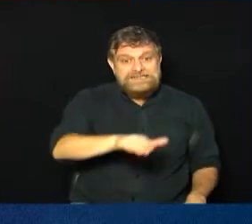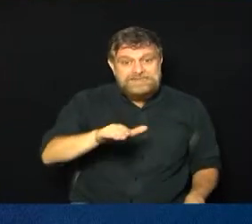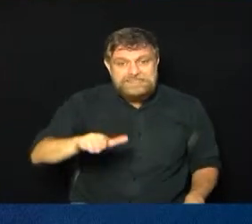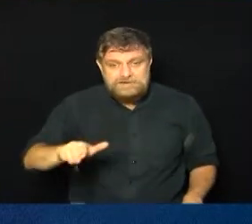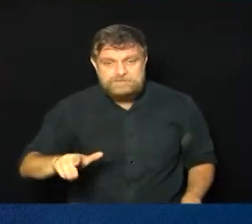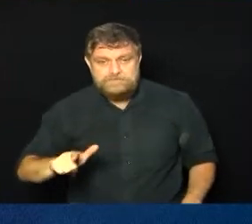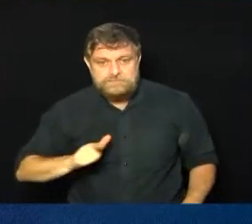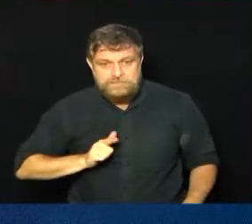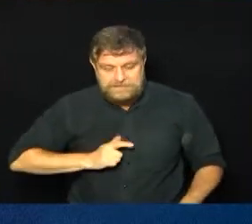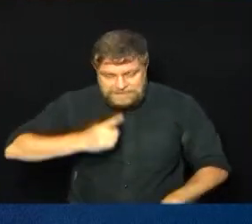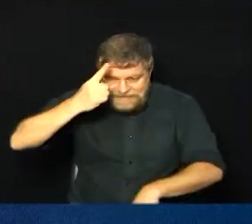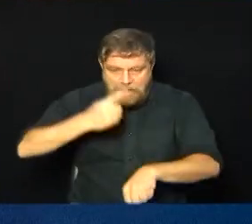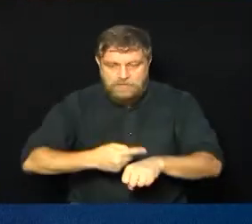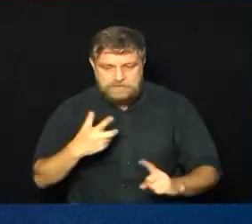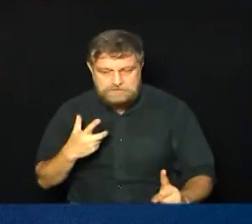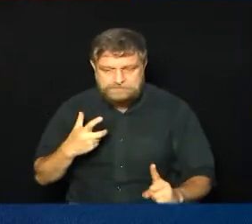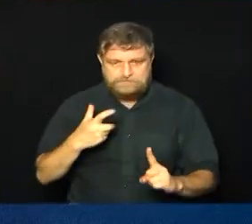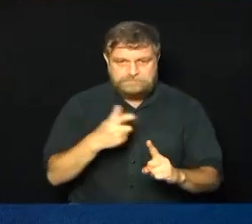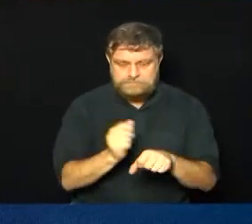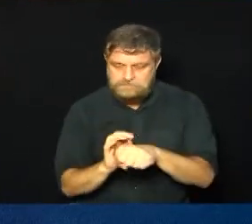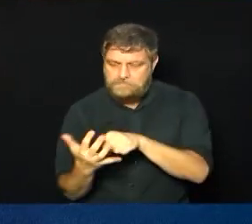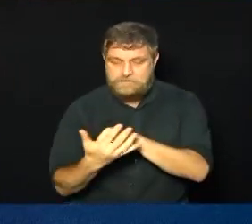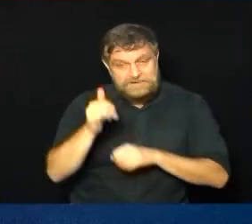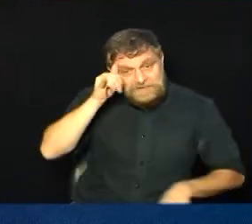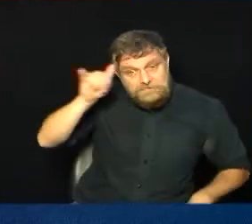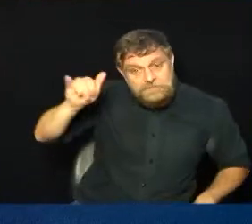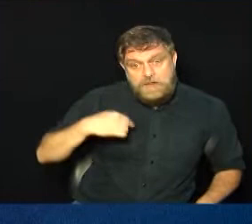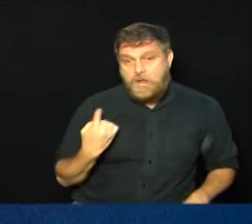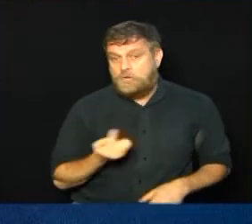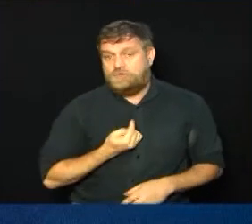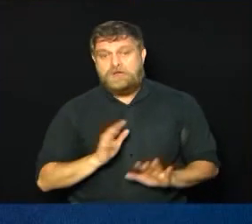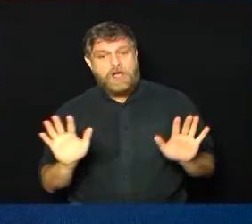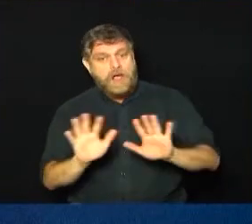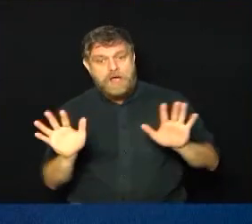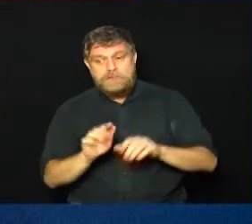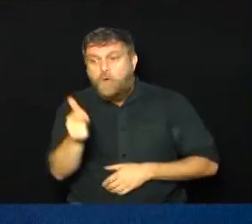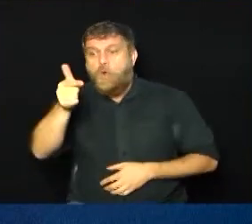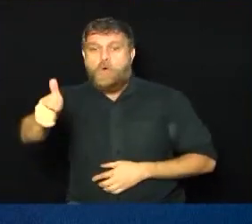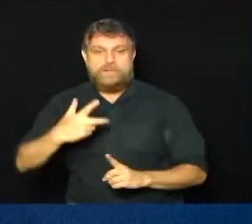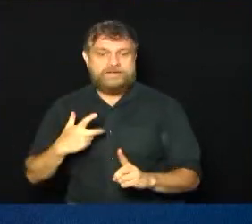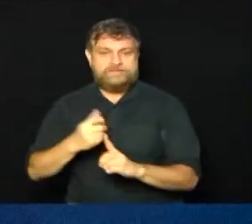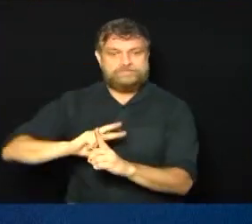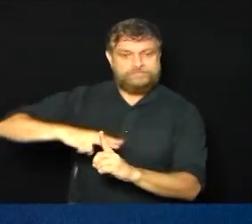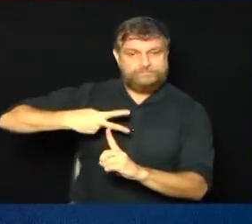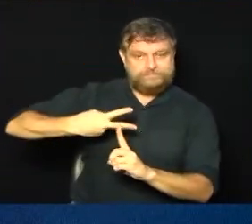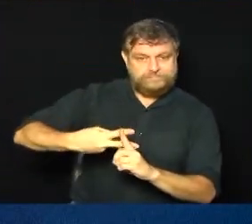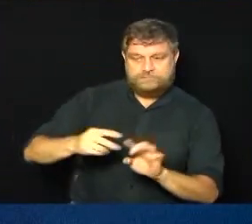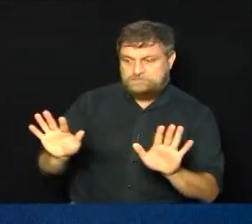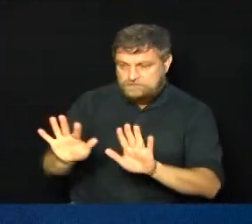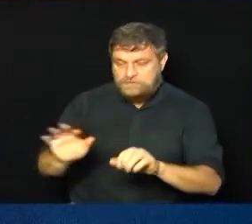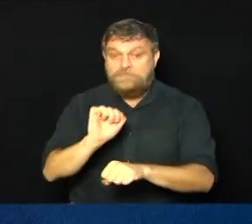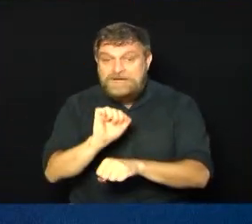no momento da aplicação da vacina contra a Covid-19, nós não vamos aplicar nenhuma outra vacina nas crianças e vamos